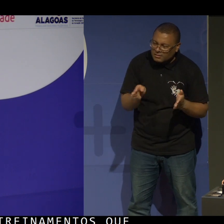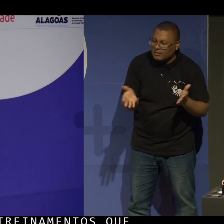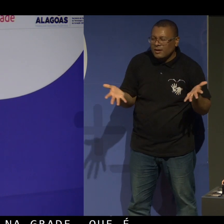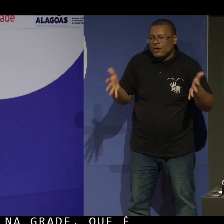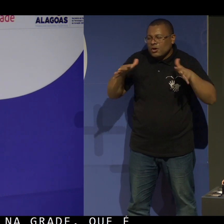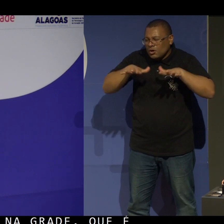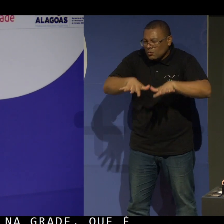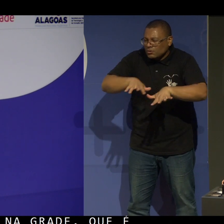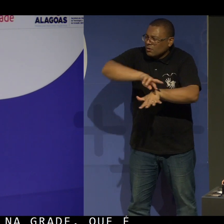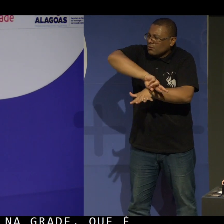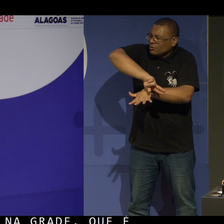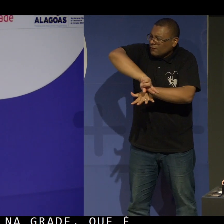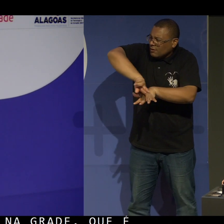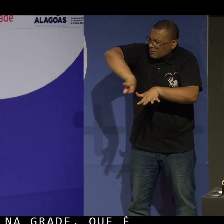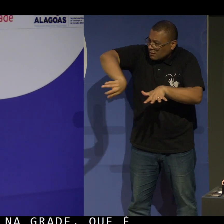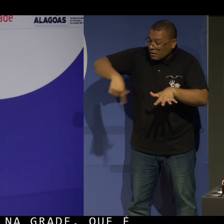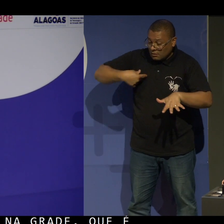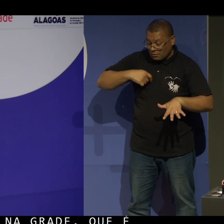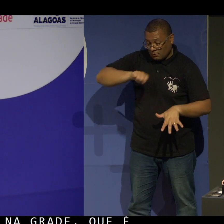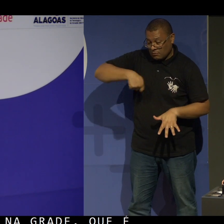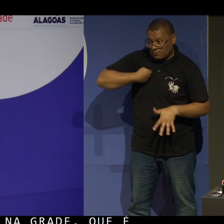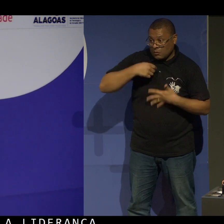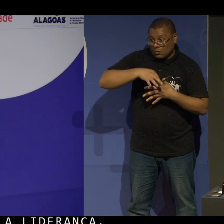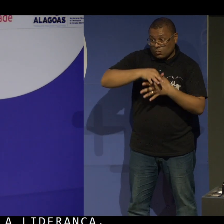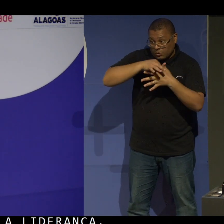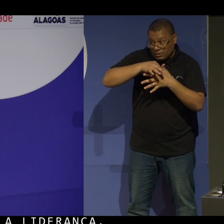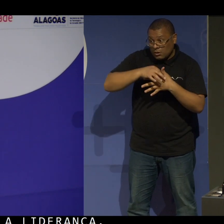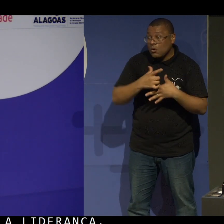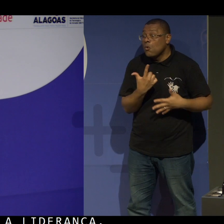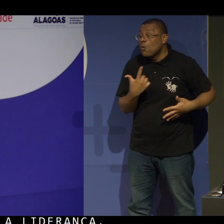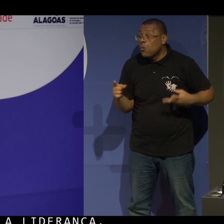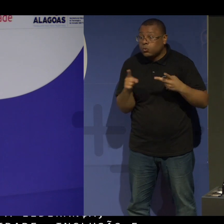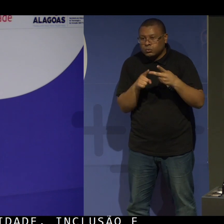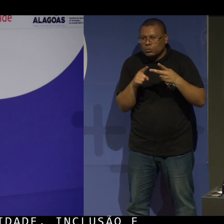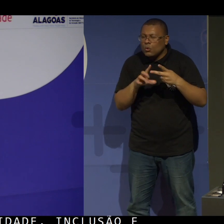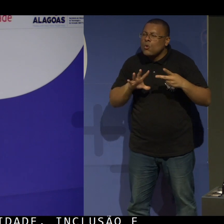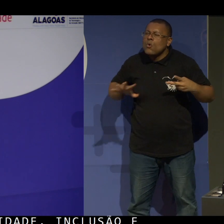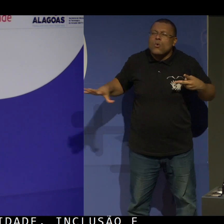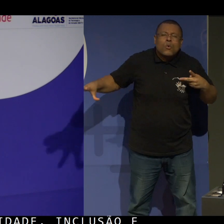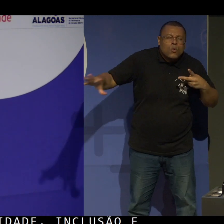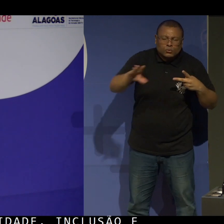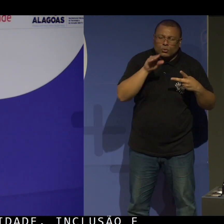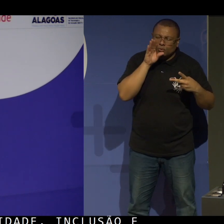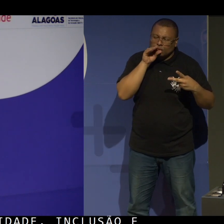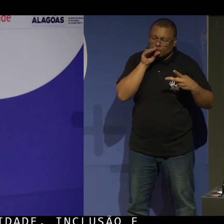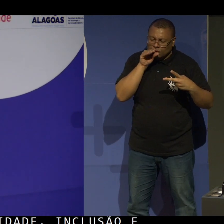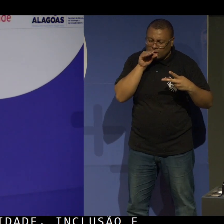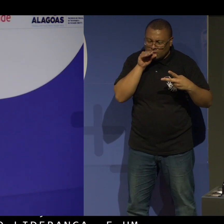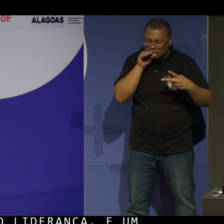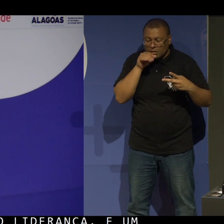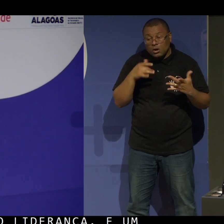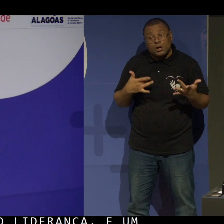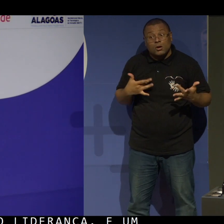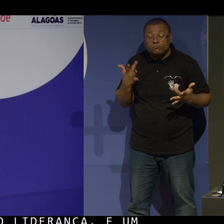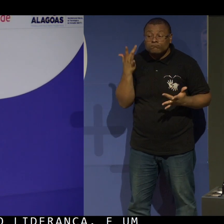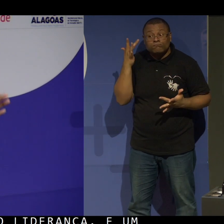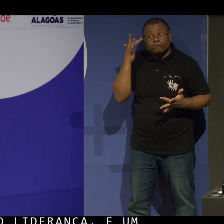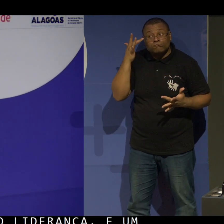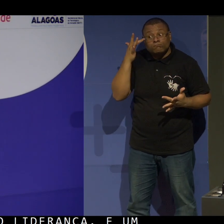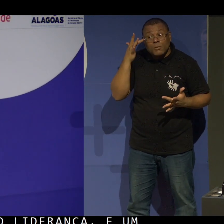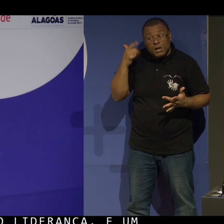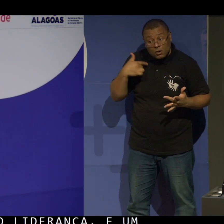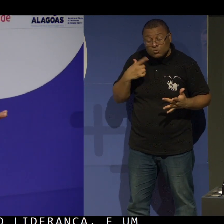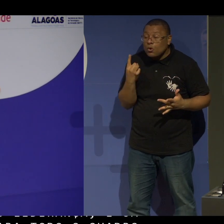diversidade como liderança, e um outro voltado para todo o quadro de funcionários. Eu não faço um